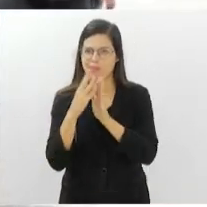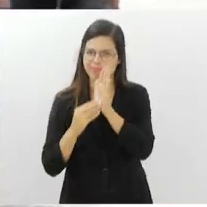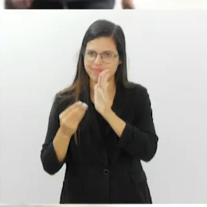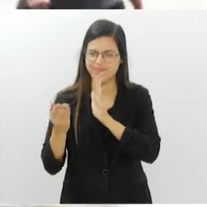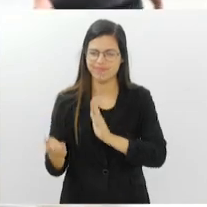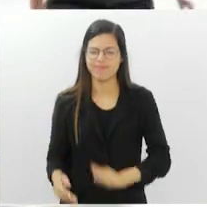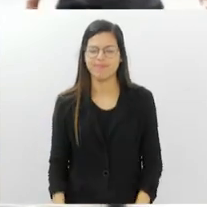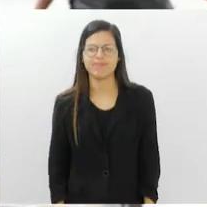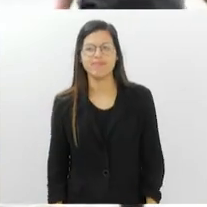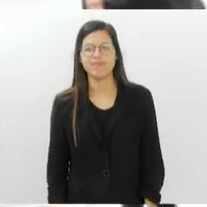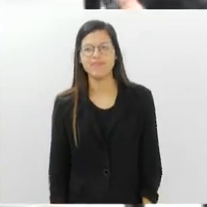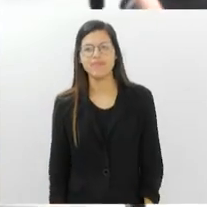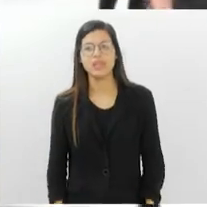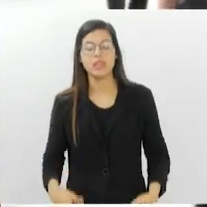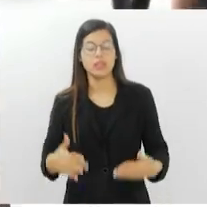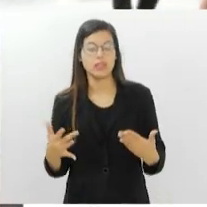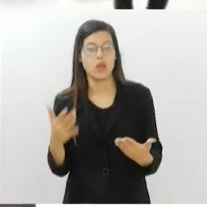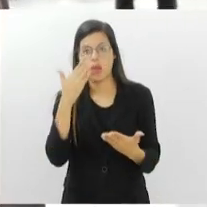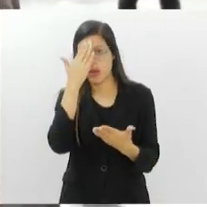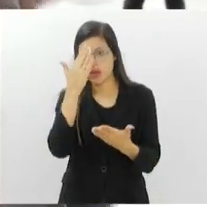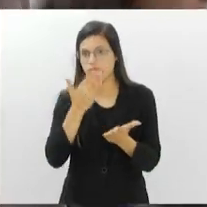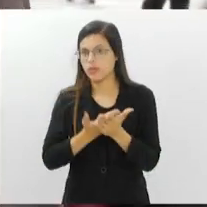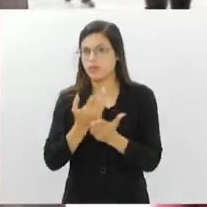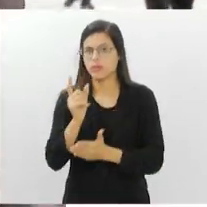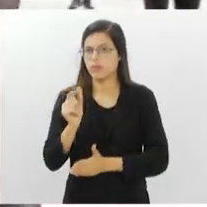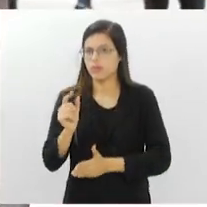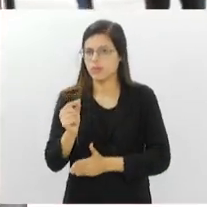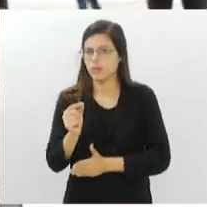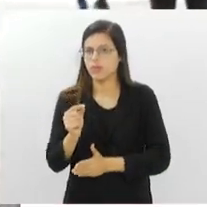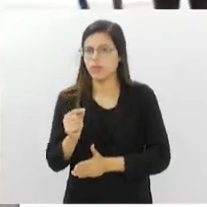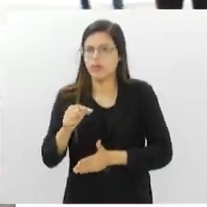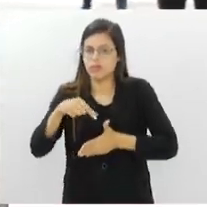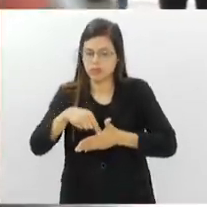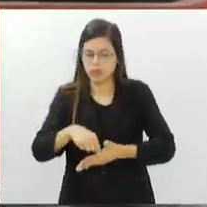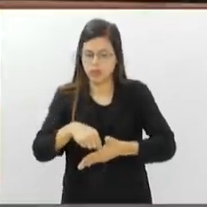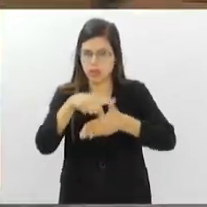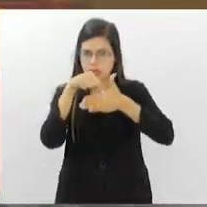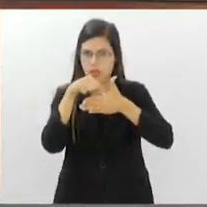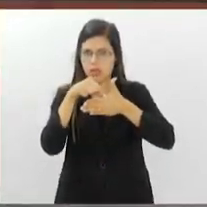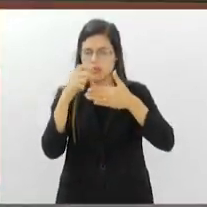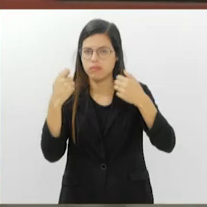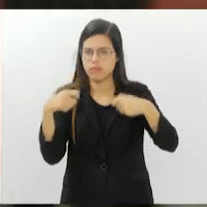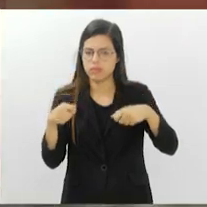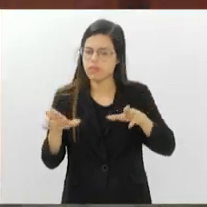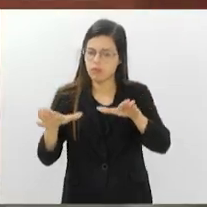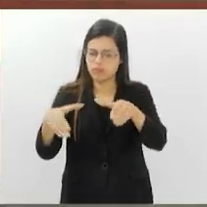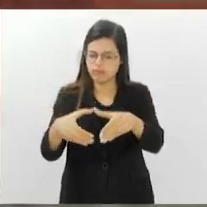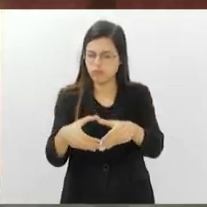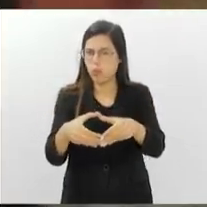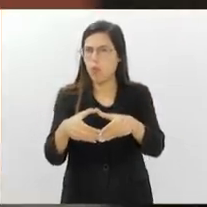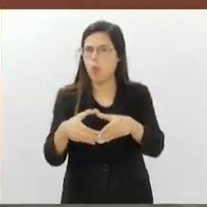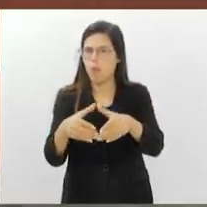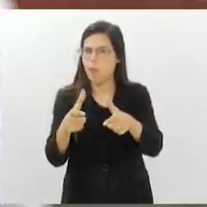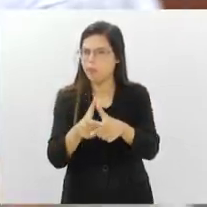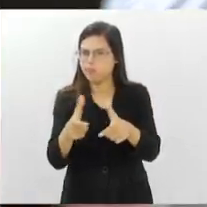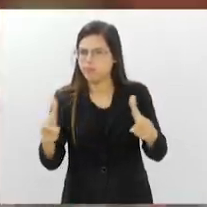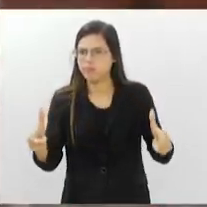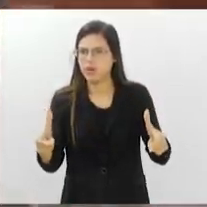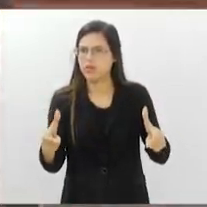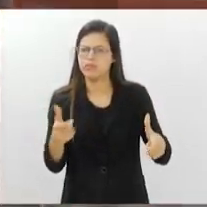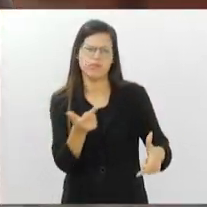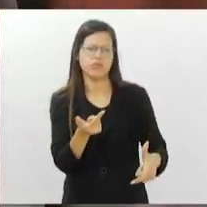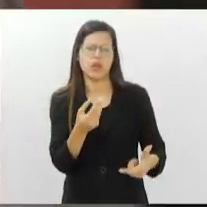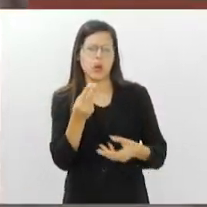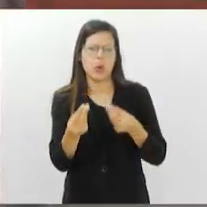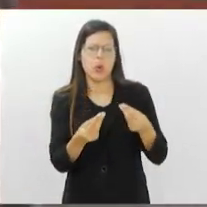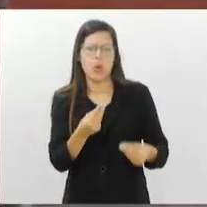acho que o seguinte. Para você ser um grande líder, você tem que ter uma grande equipe. Não existe grande líder